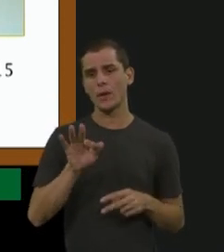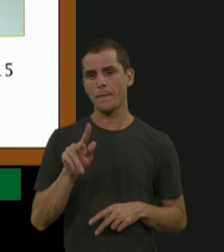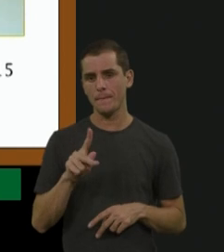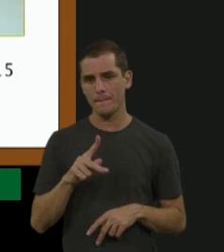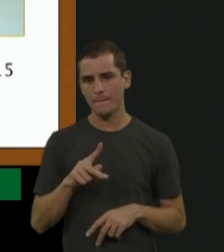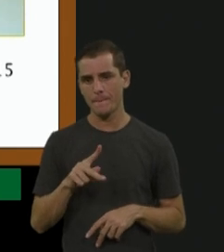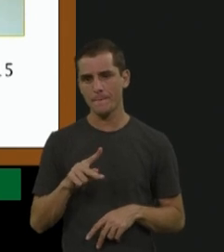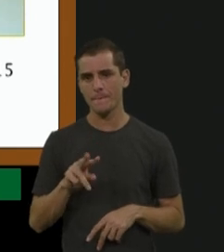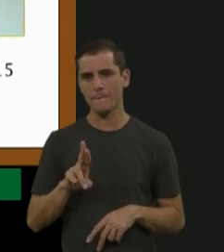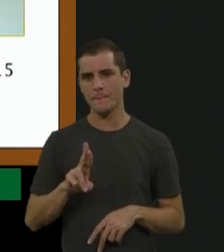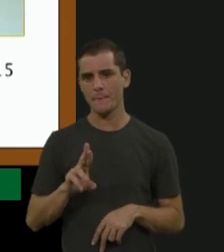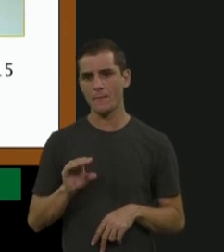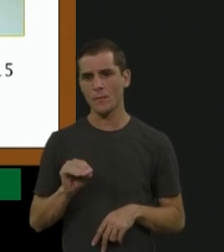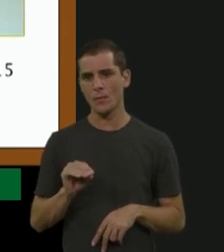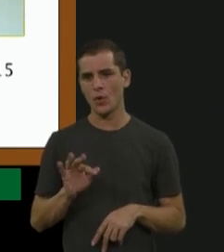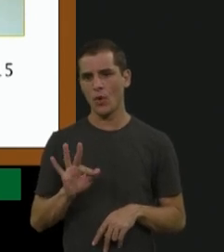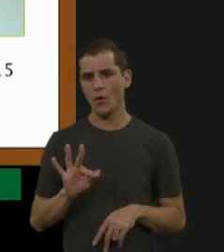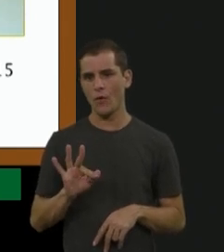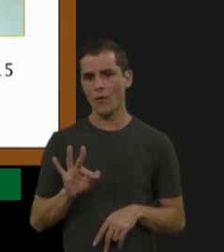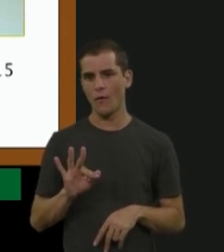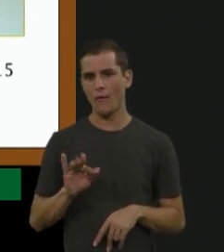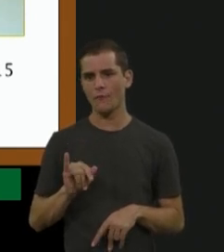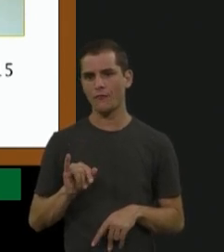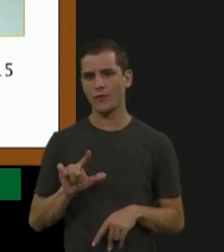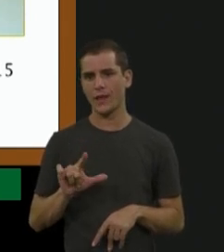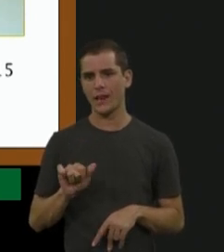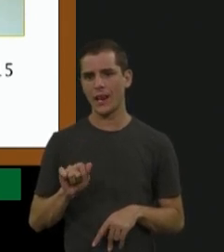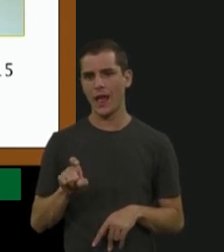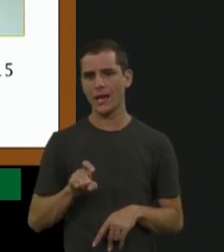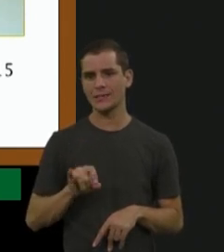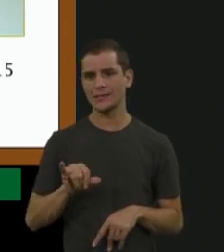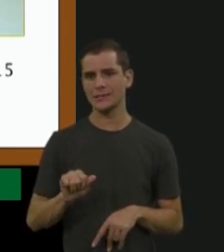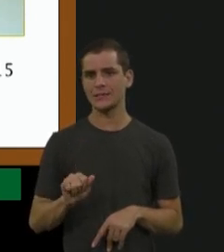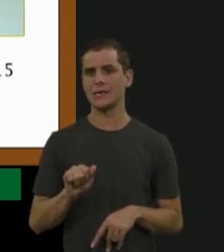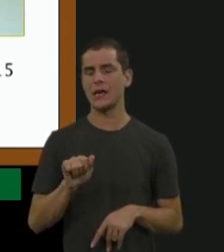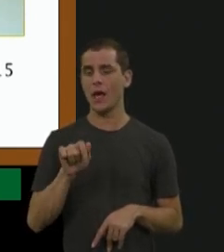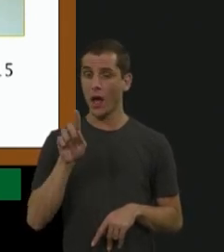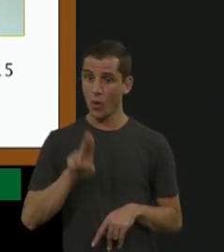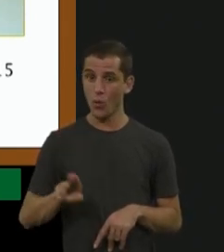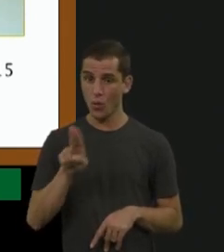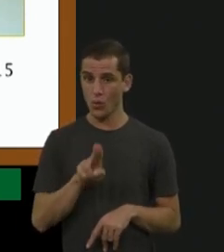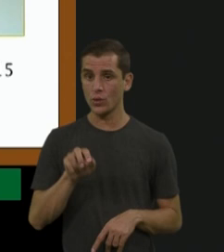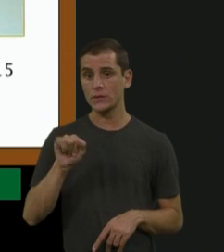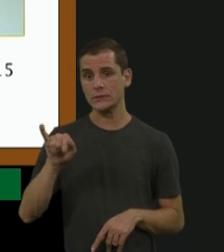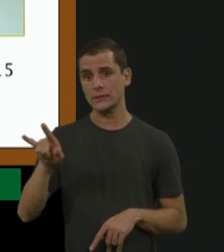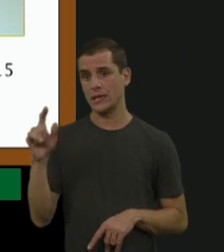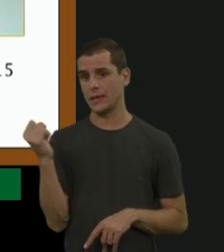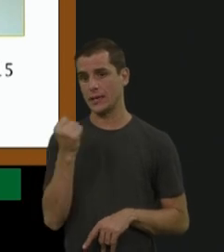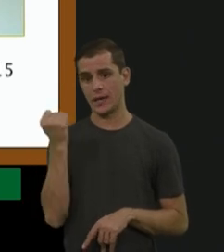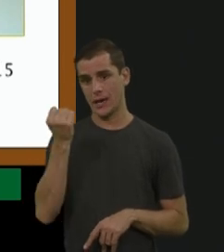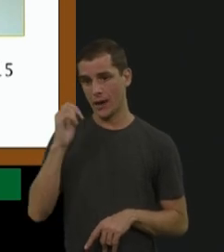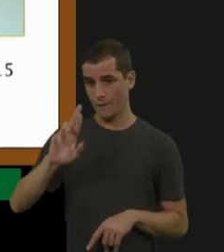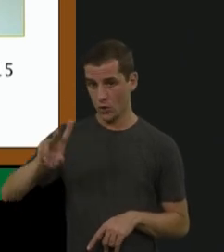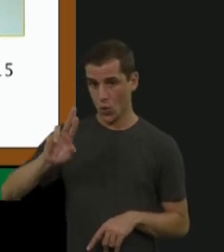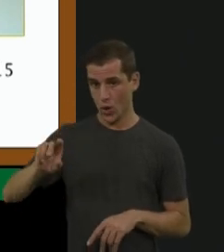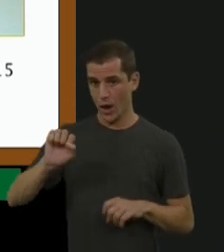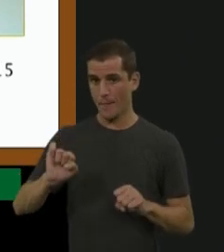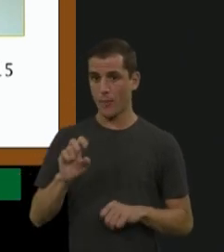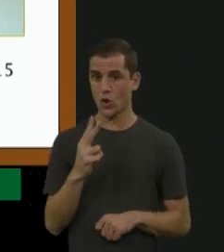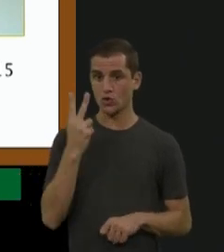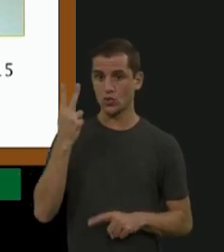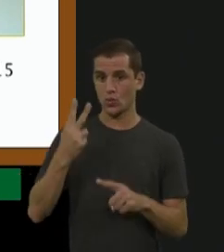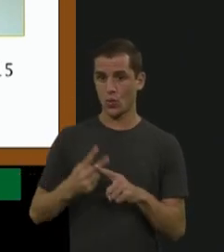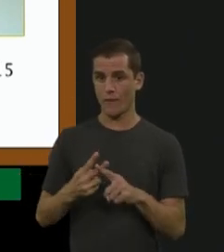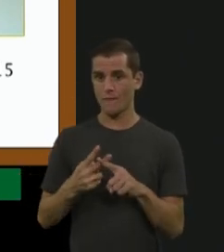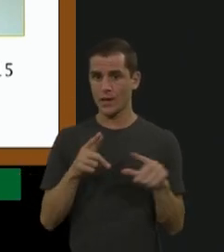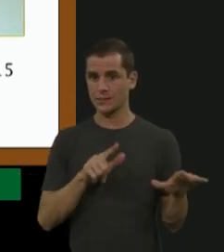gente não espera sangrar, a gente faz o cálculo, de acordo com o peso, para o paciente fazer duas vezes por semana, se for hemofilia